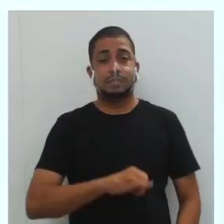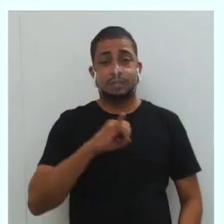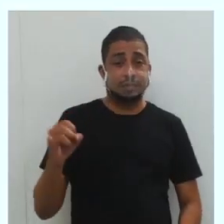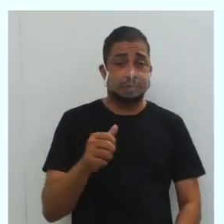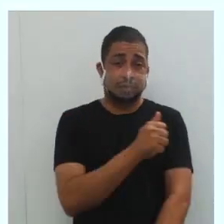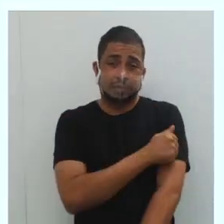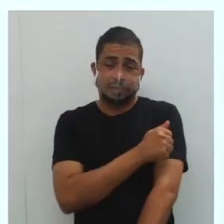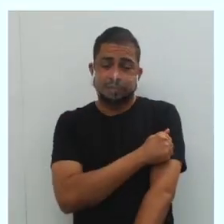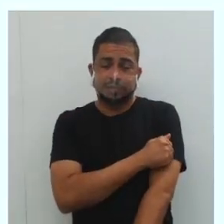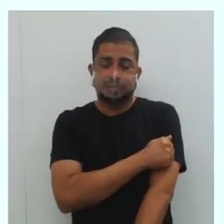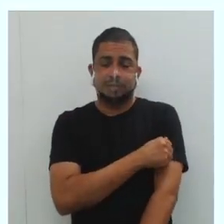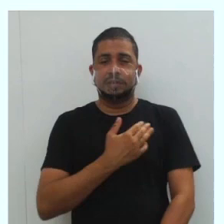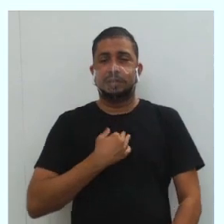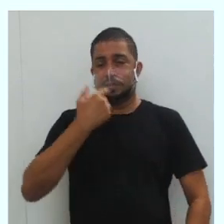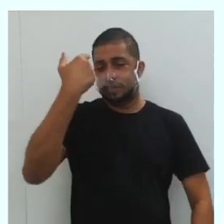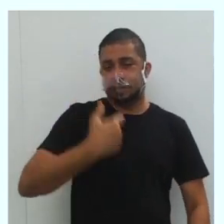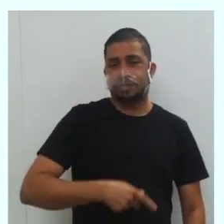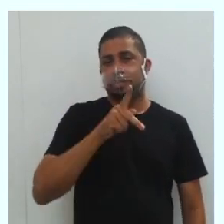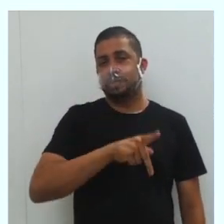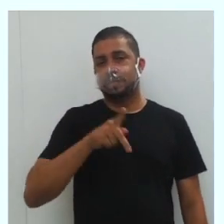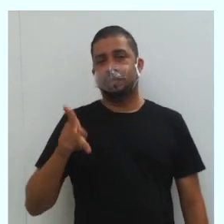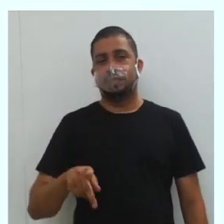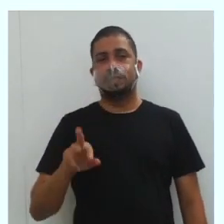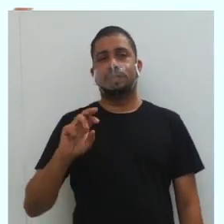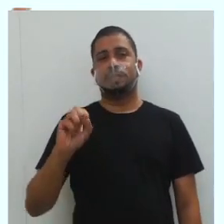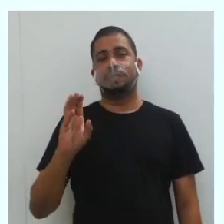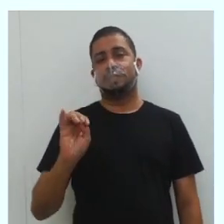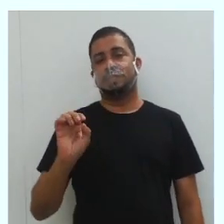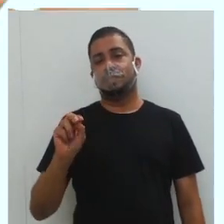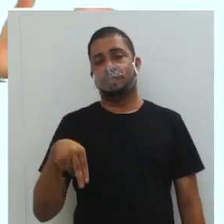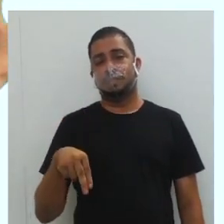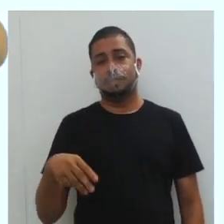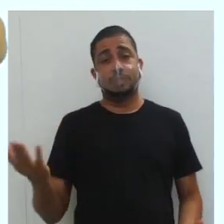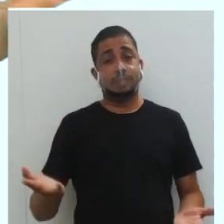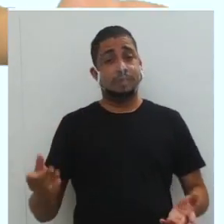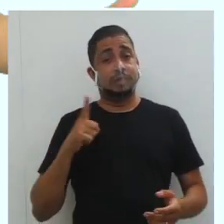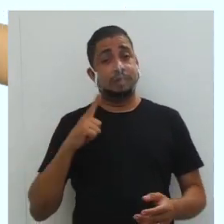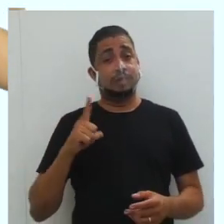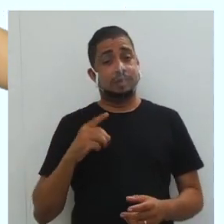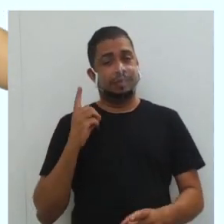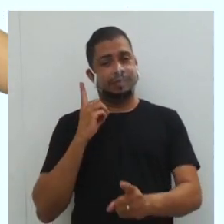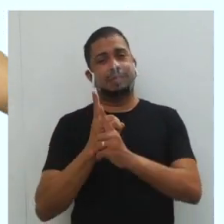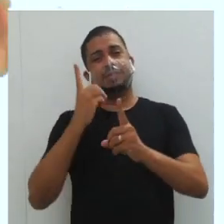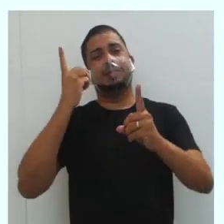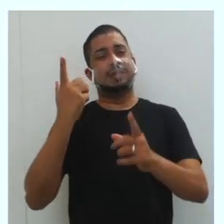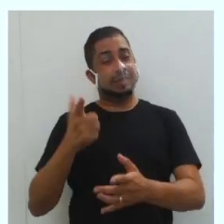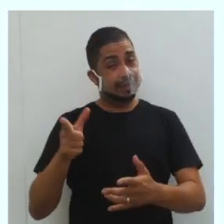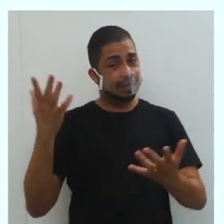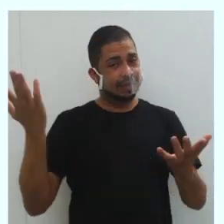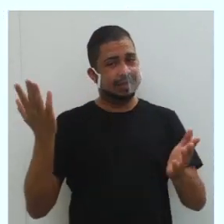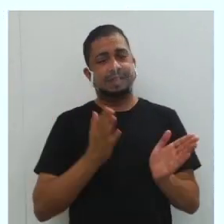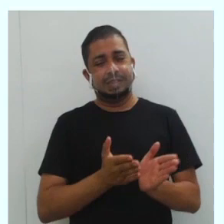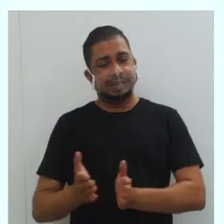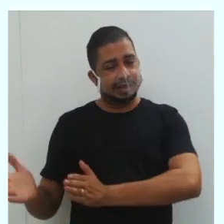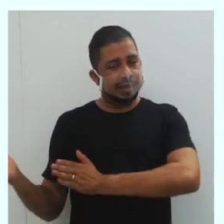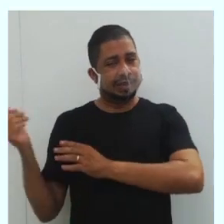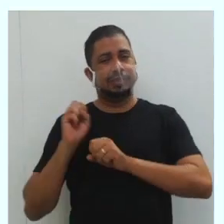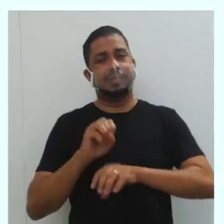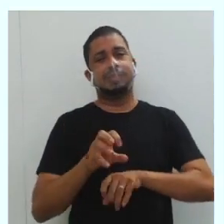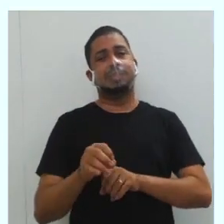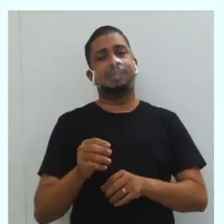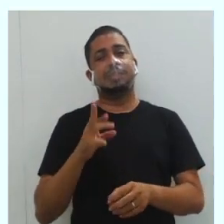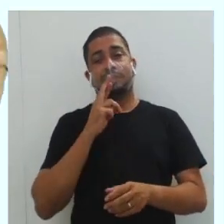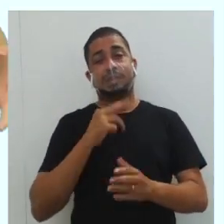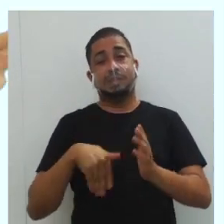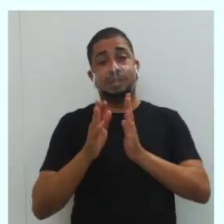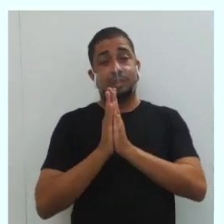Olá, estudantes! Eu sou o professor Robson Selmo Tavares e hoje nós temos mais um encontro da nossa série de ensino